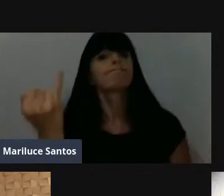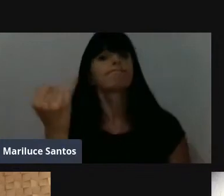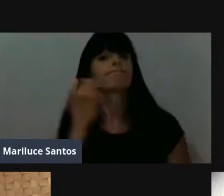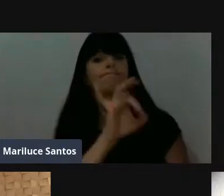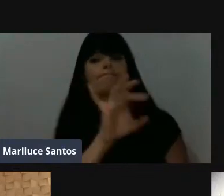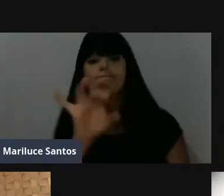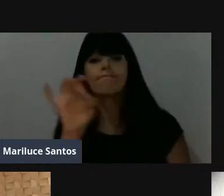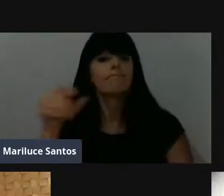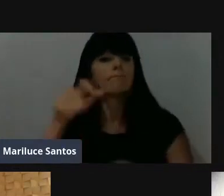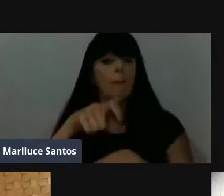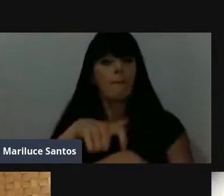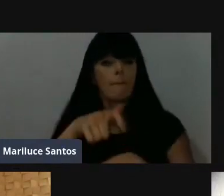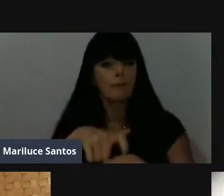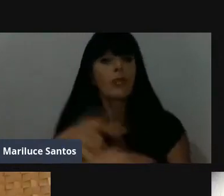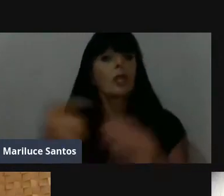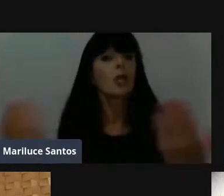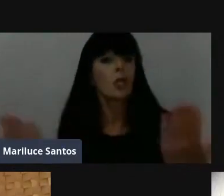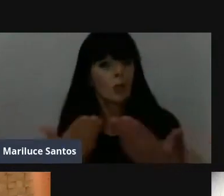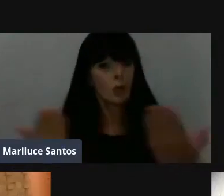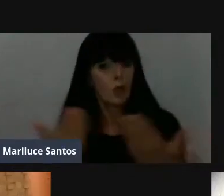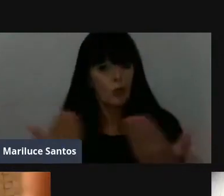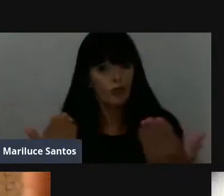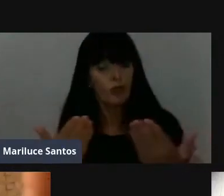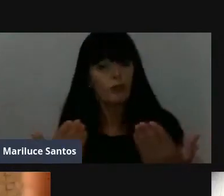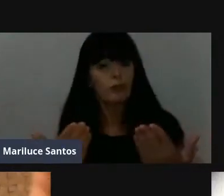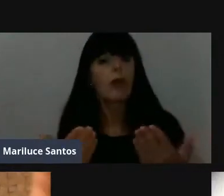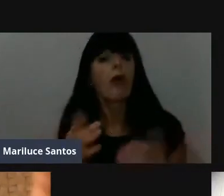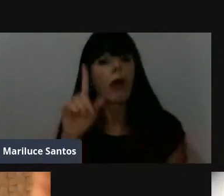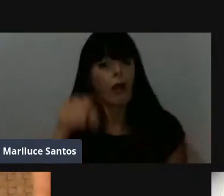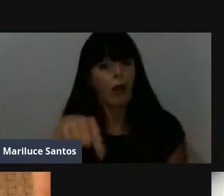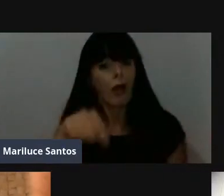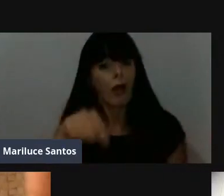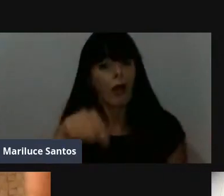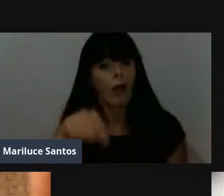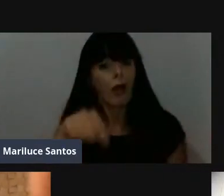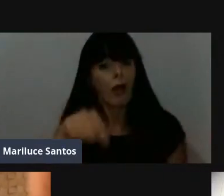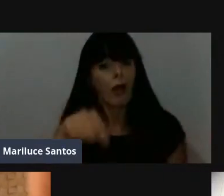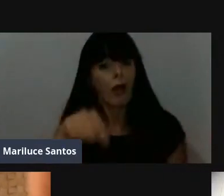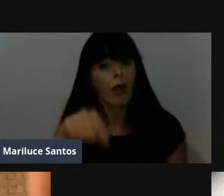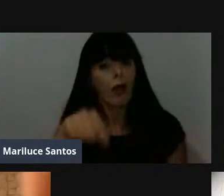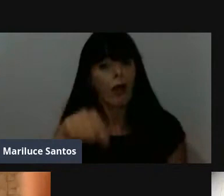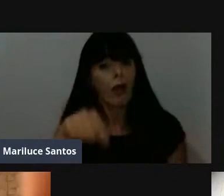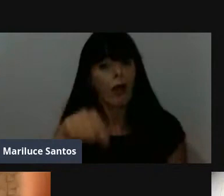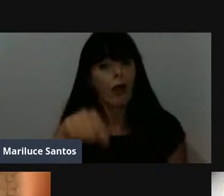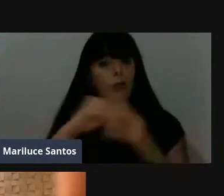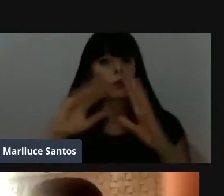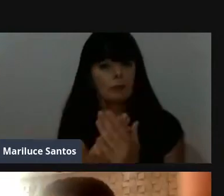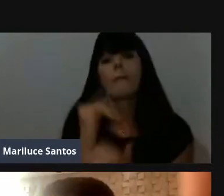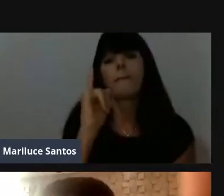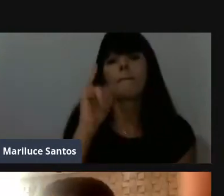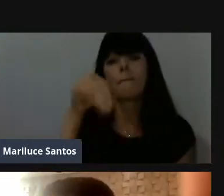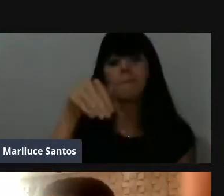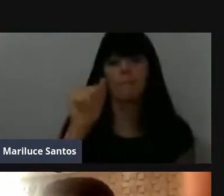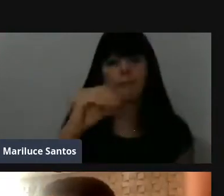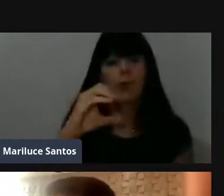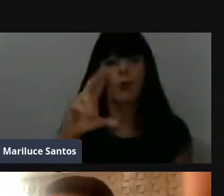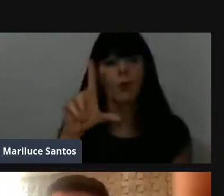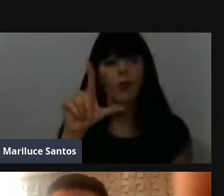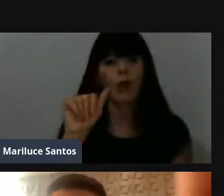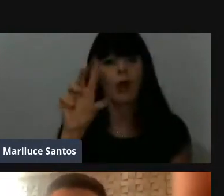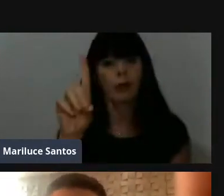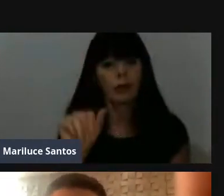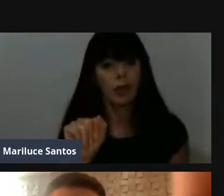momento que vocês estão vivendo aí hoje, né? Dentro da escola Imaculada, Conceição, é único, né?